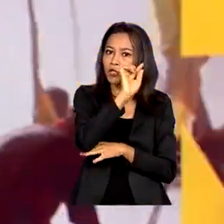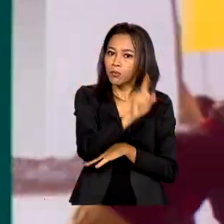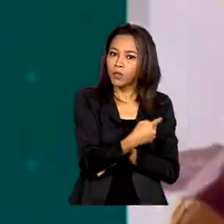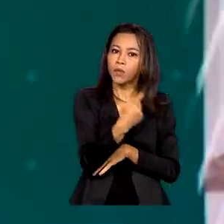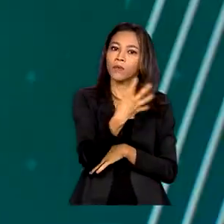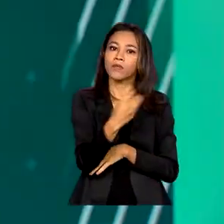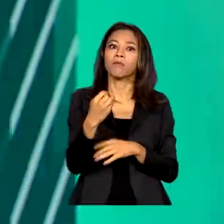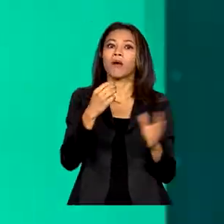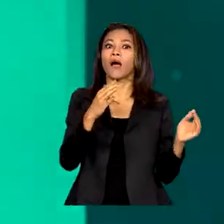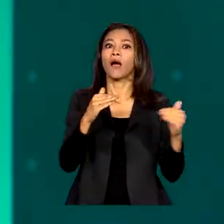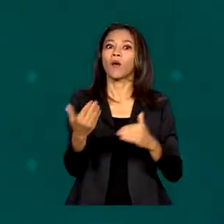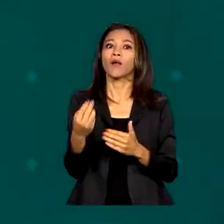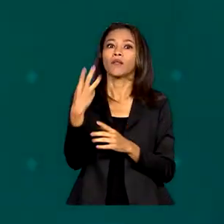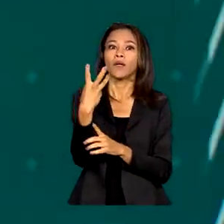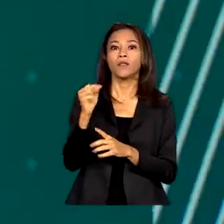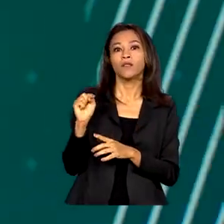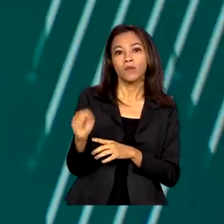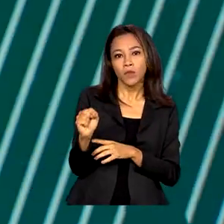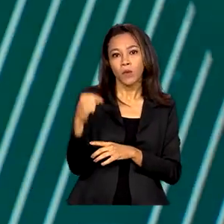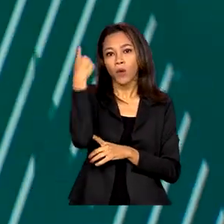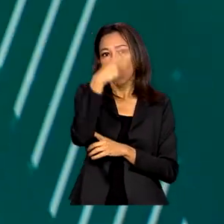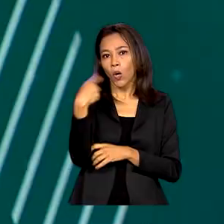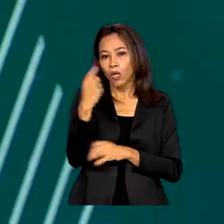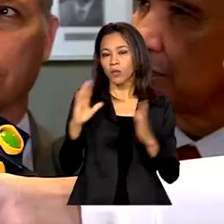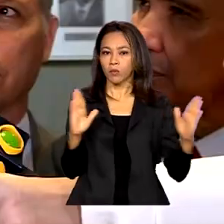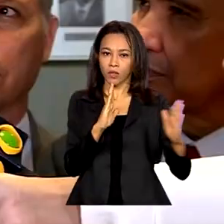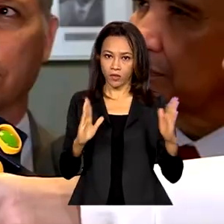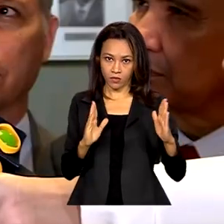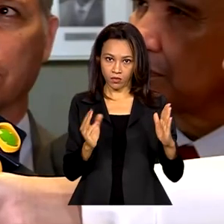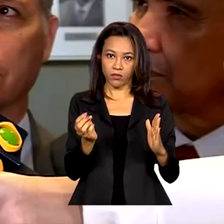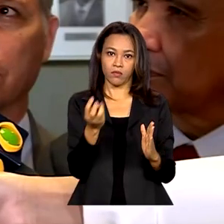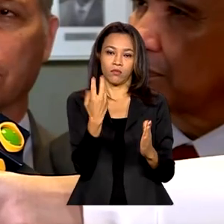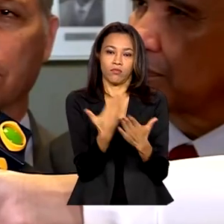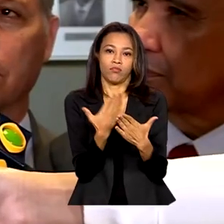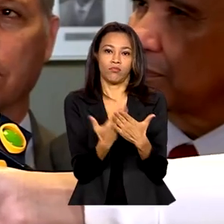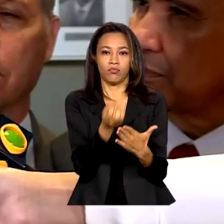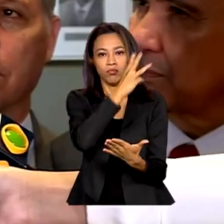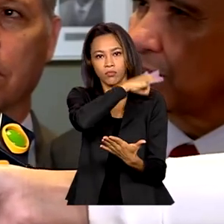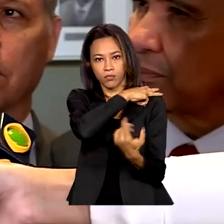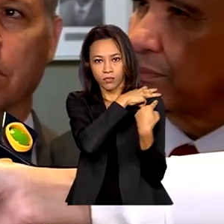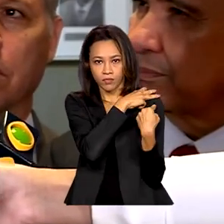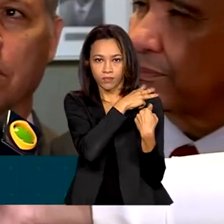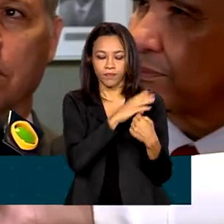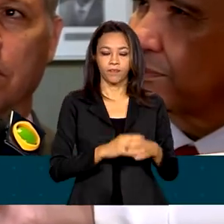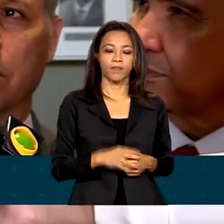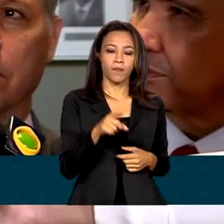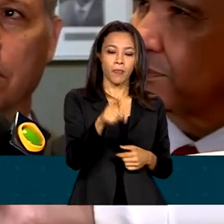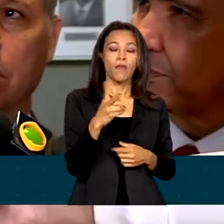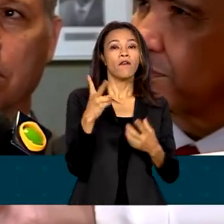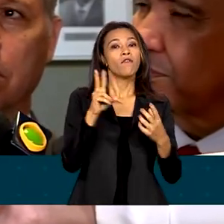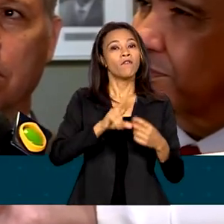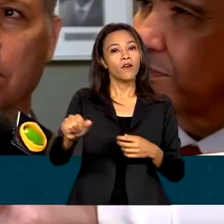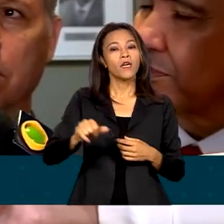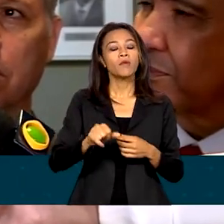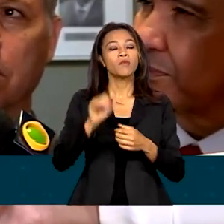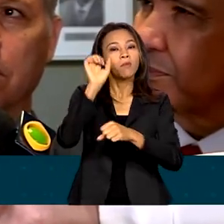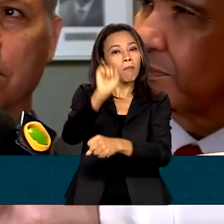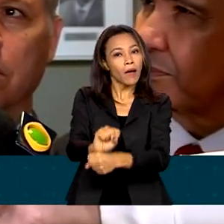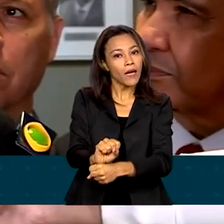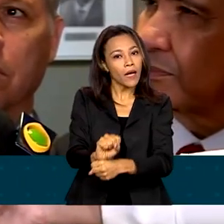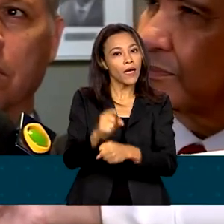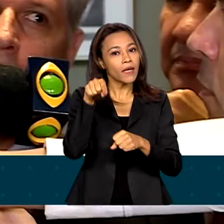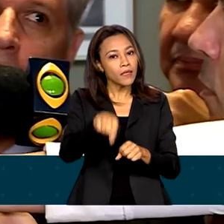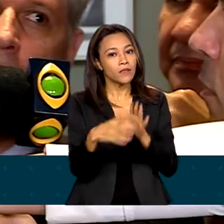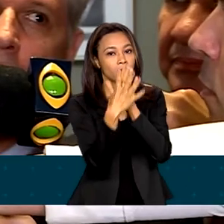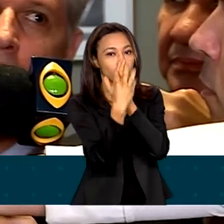3.000 horas durante os 3 anos do ensino médio. A gente vai suspender esse cronograma de implementação por